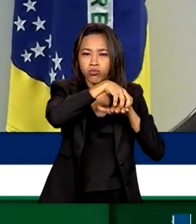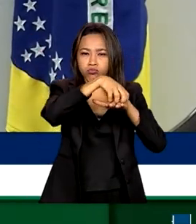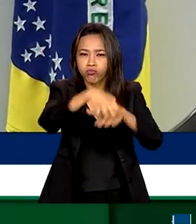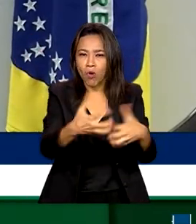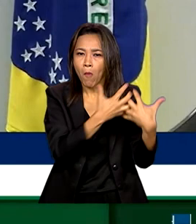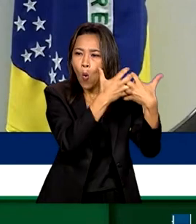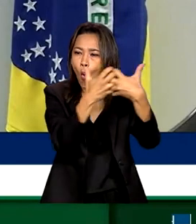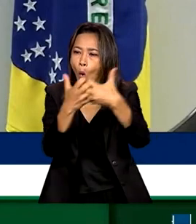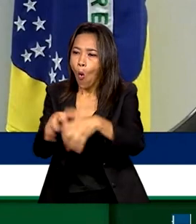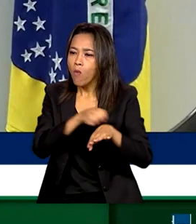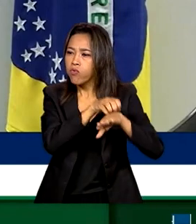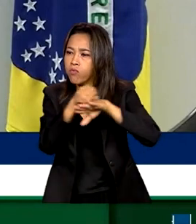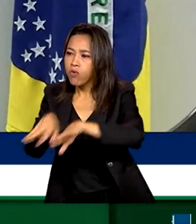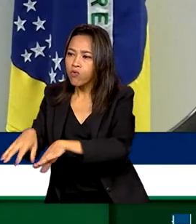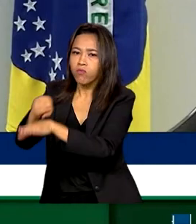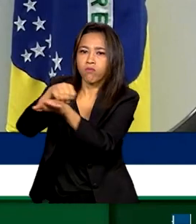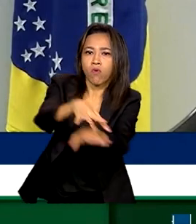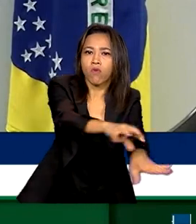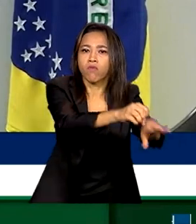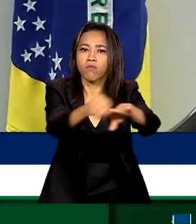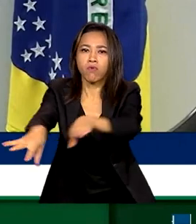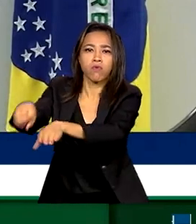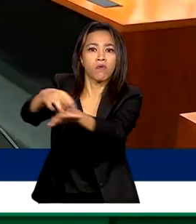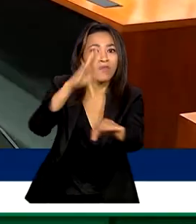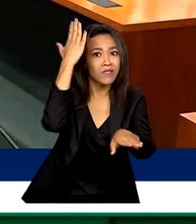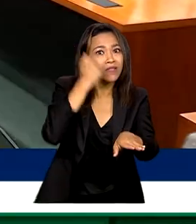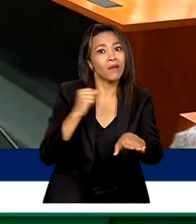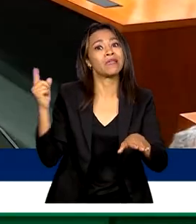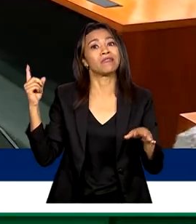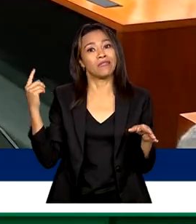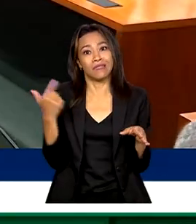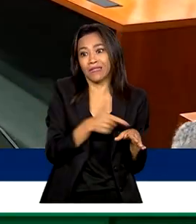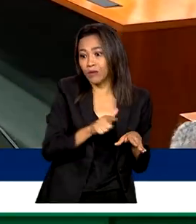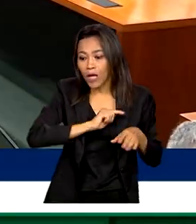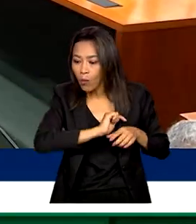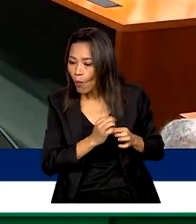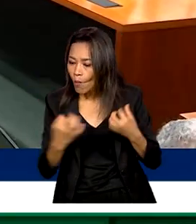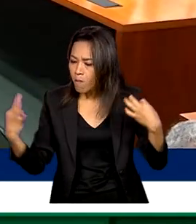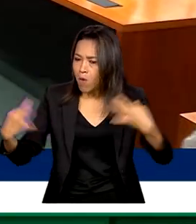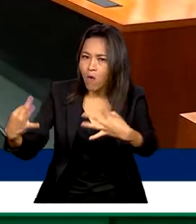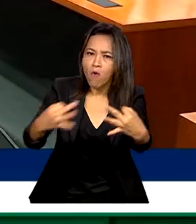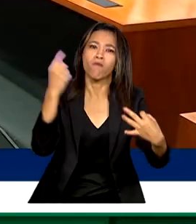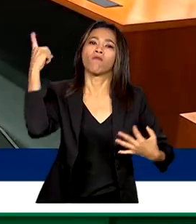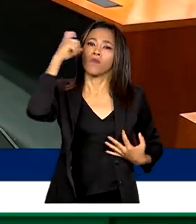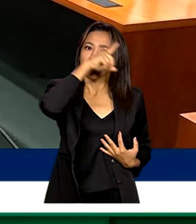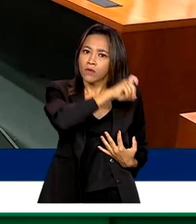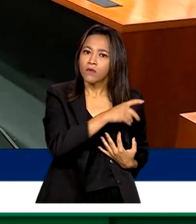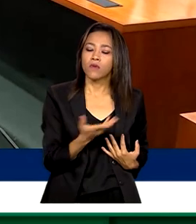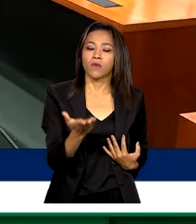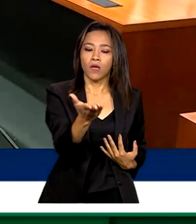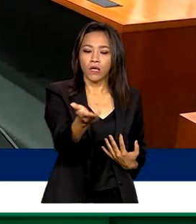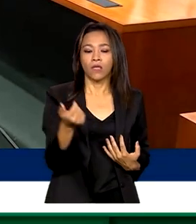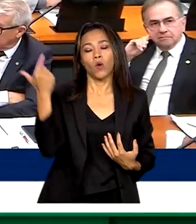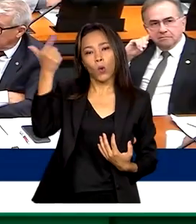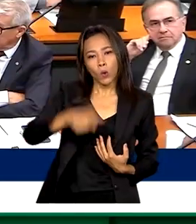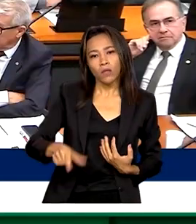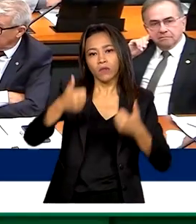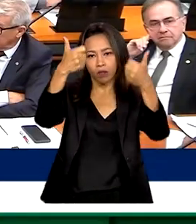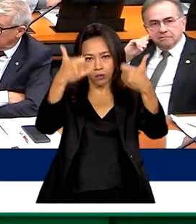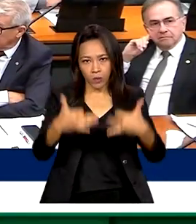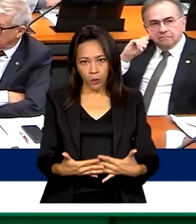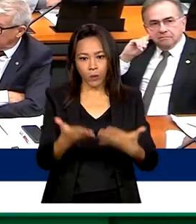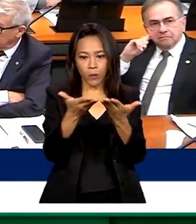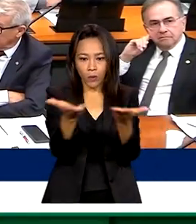sabem o que significa uma rodovia com dificuldade. O ministro também voltou a defender a importância do Congresso Nacional